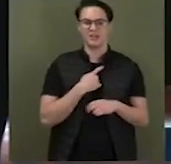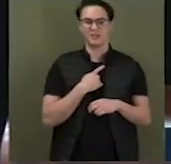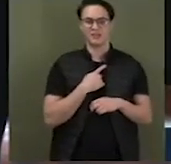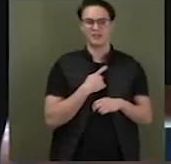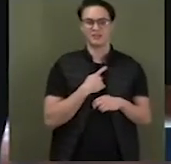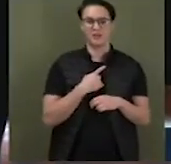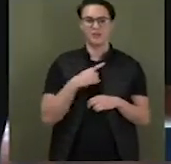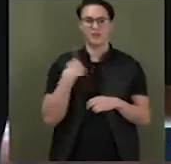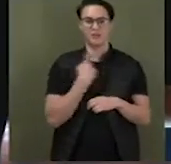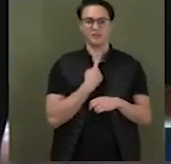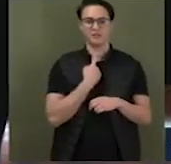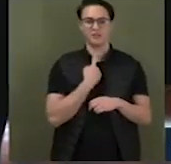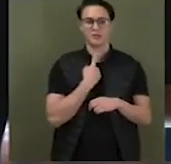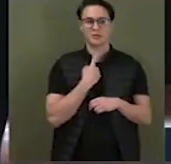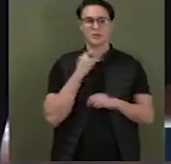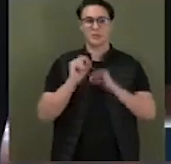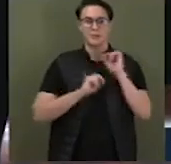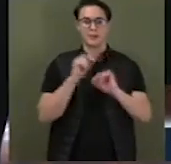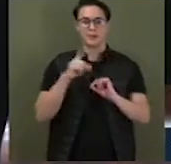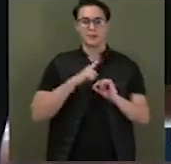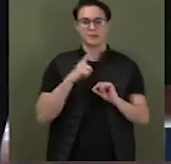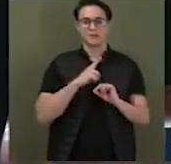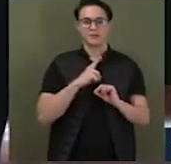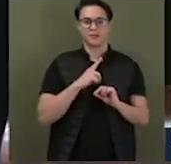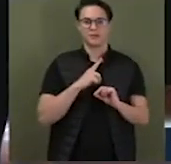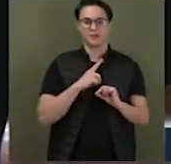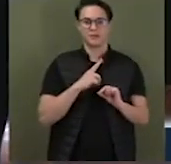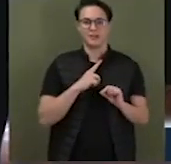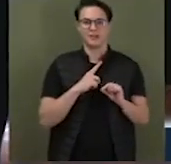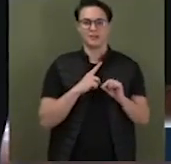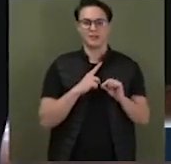eternos, em cada voz, em cada ação. Tchau. Tchau. Tchau. Tchau.